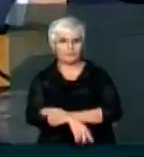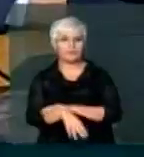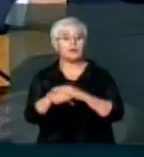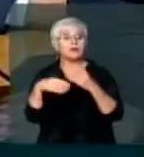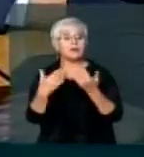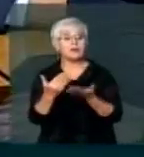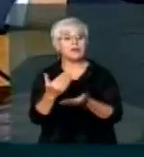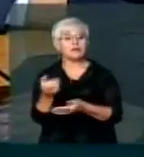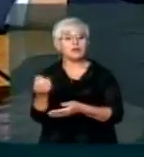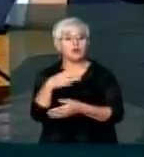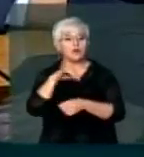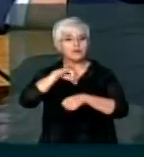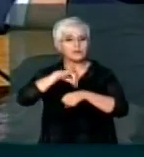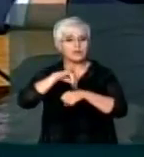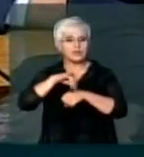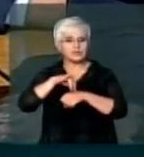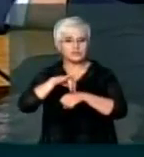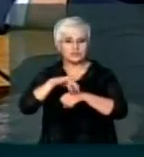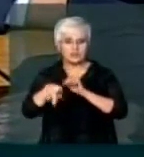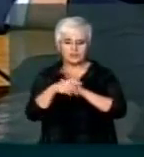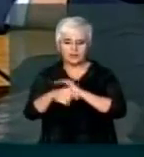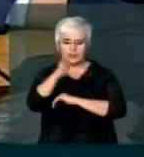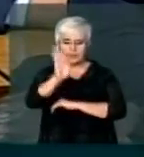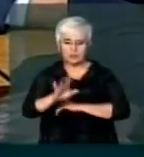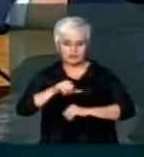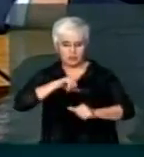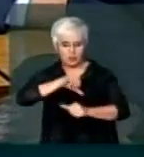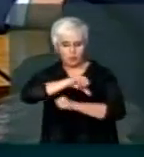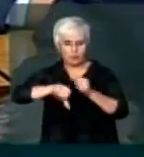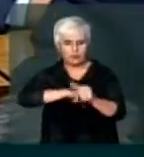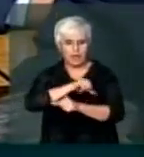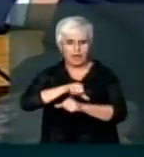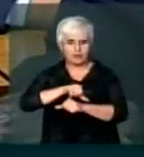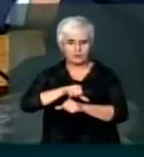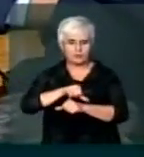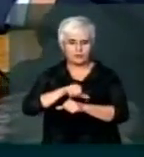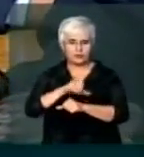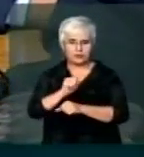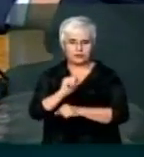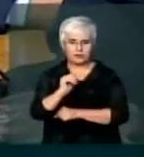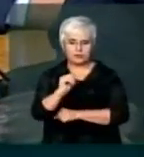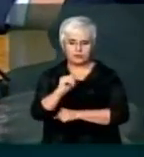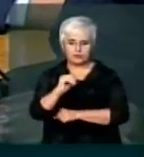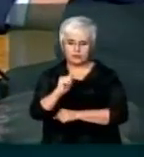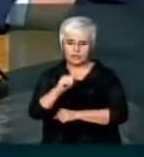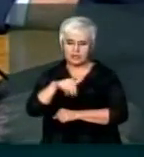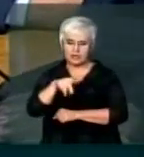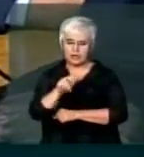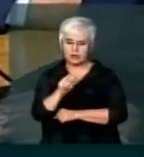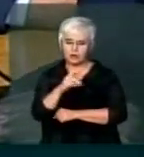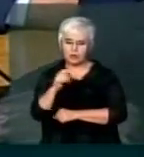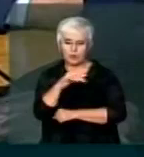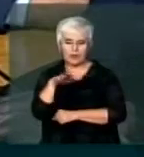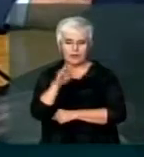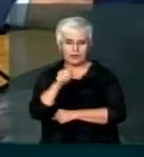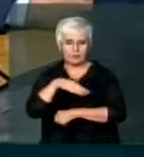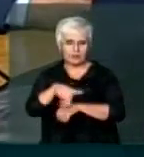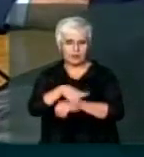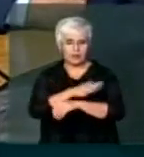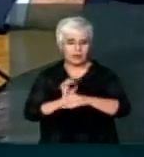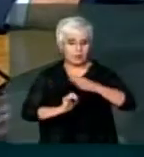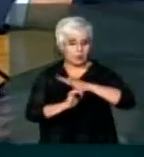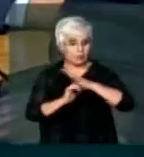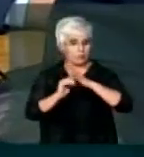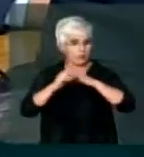E essa nova sede da Jomei no Brasil, que foi mudada aí para a Saquarema, o endereço, o que indica que é uma